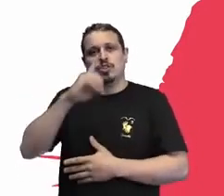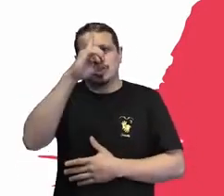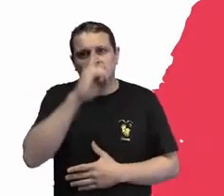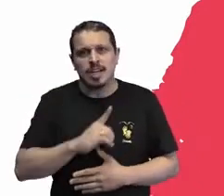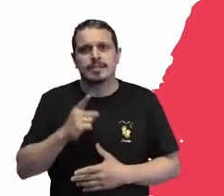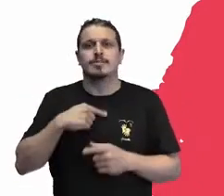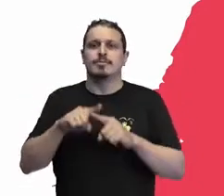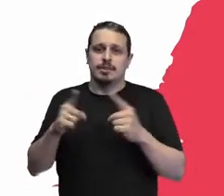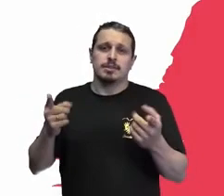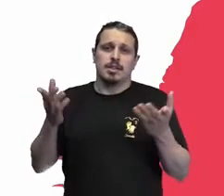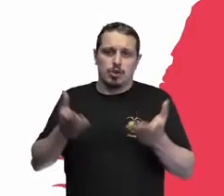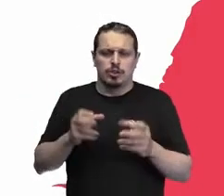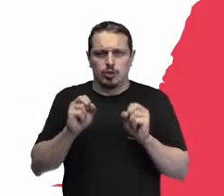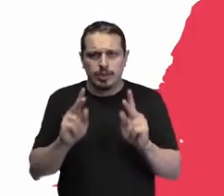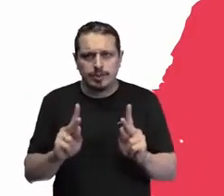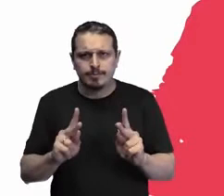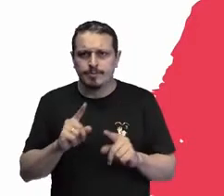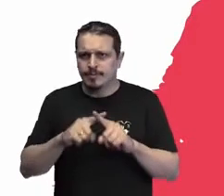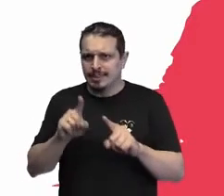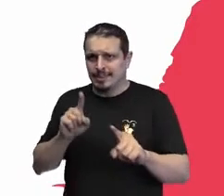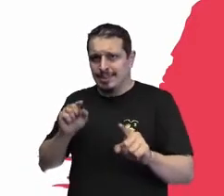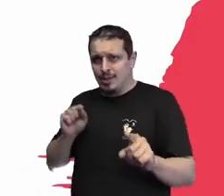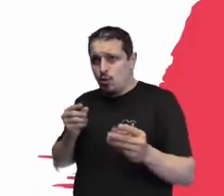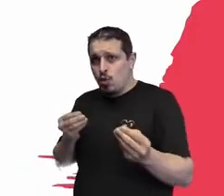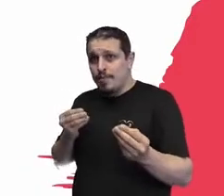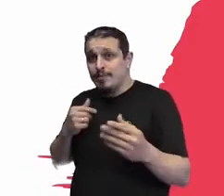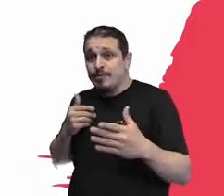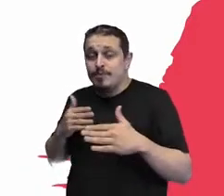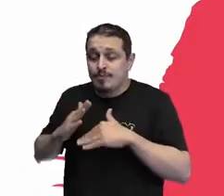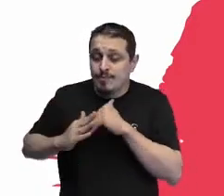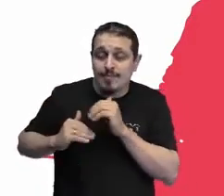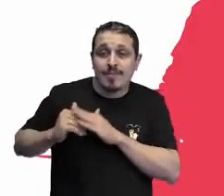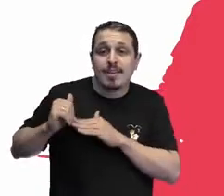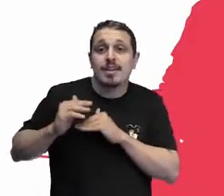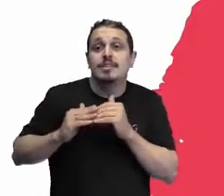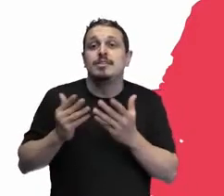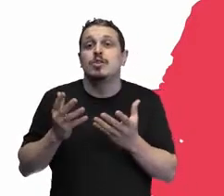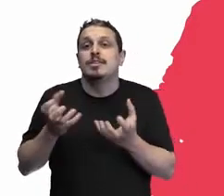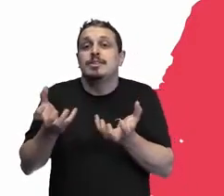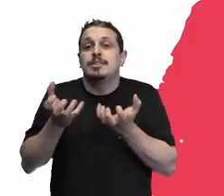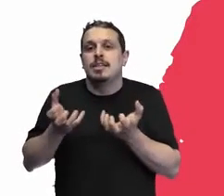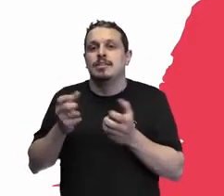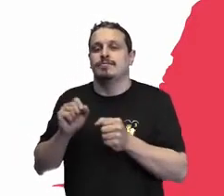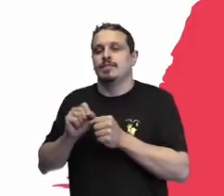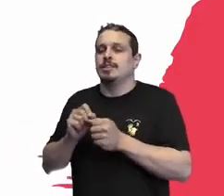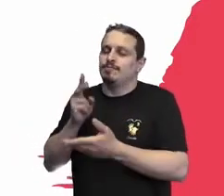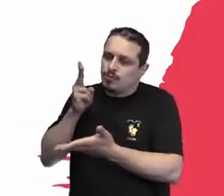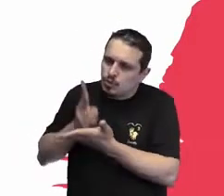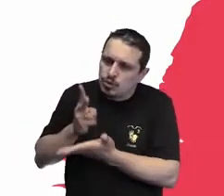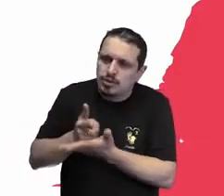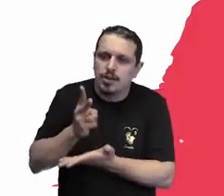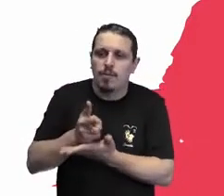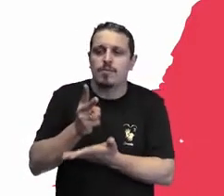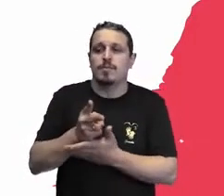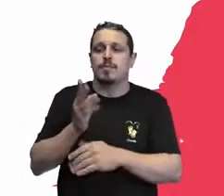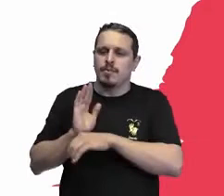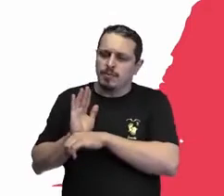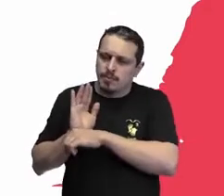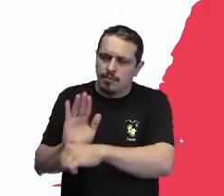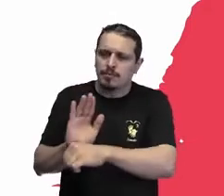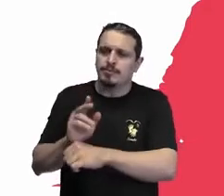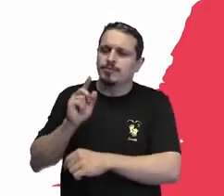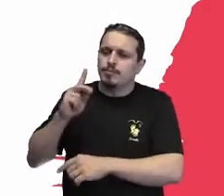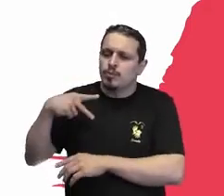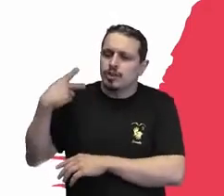ela se torna uma política pública? E foram anos, e são anos, e a gente ainda continua contribuindo para o debate público. Então,